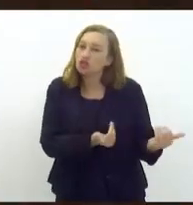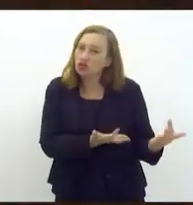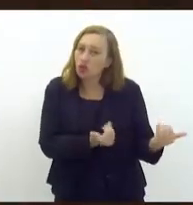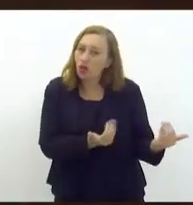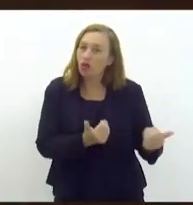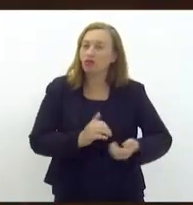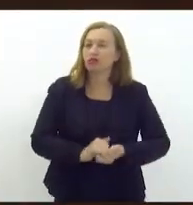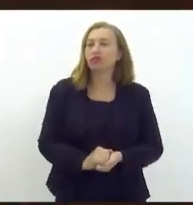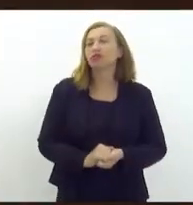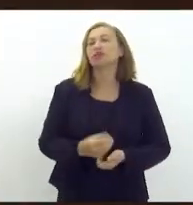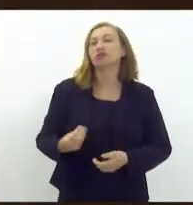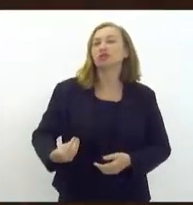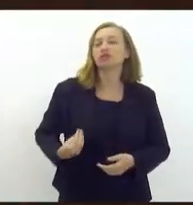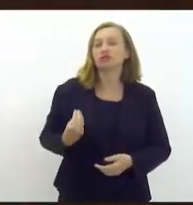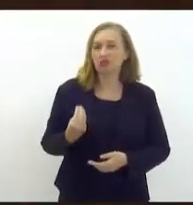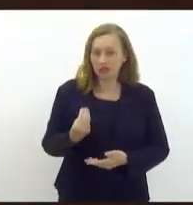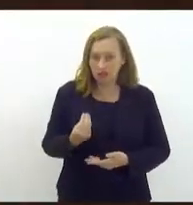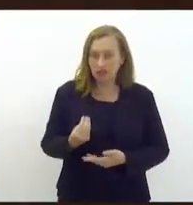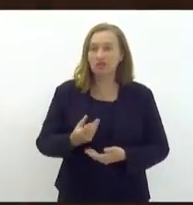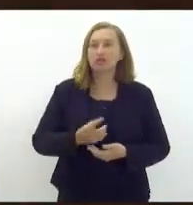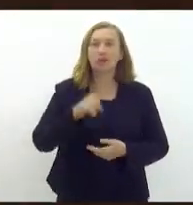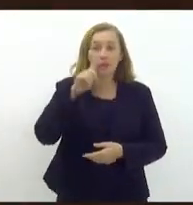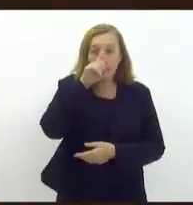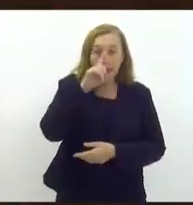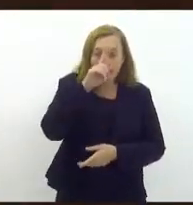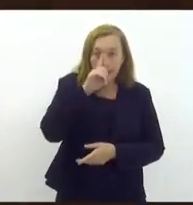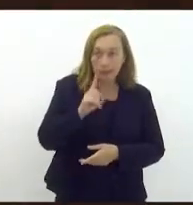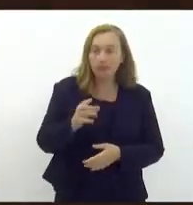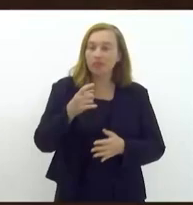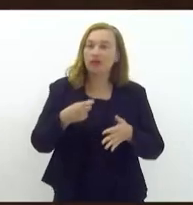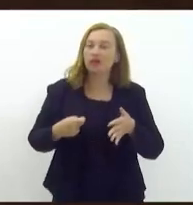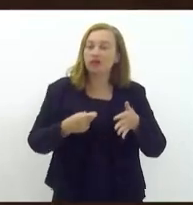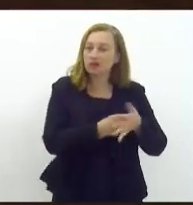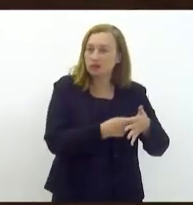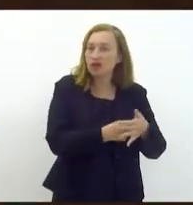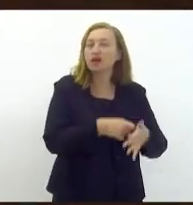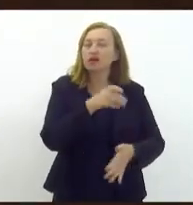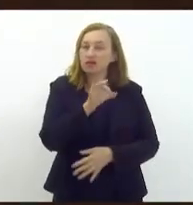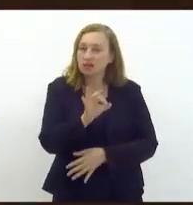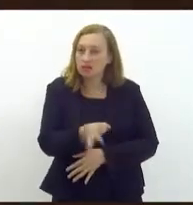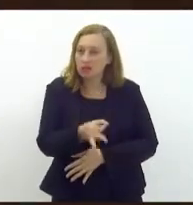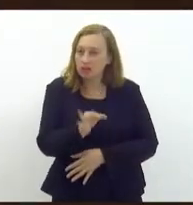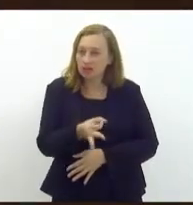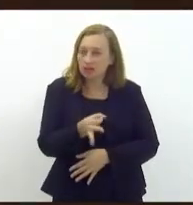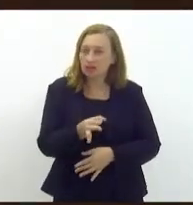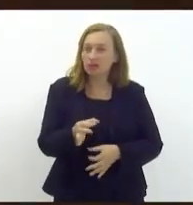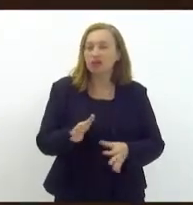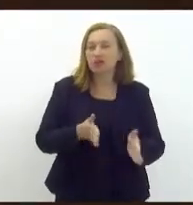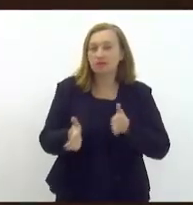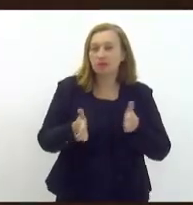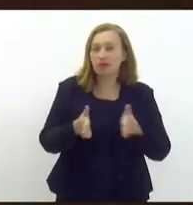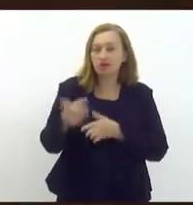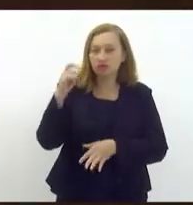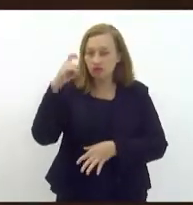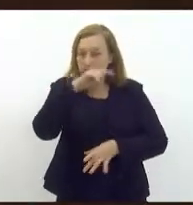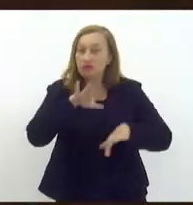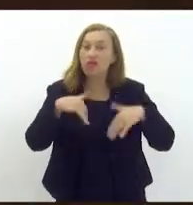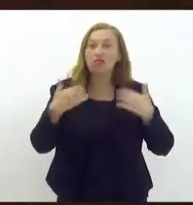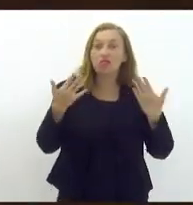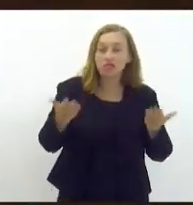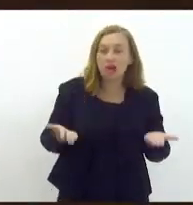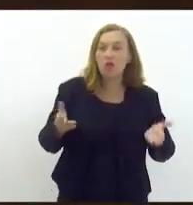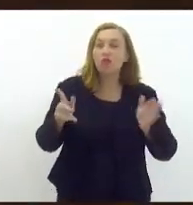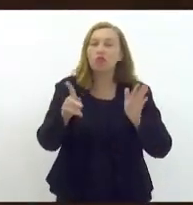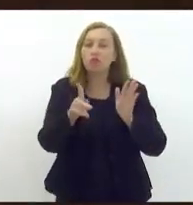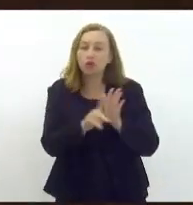colocavam as suas vidas em trincheira para denunciar justamente esse período nefasto. Então, o